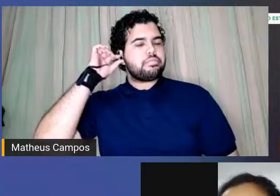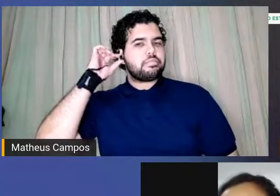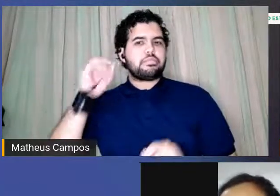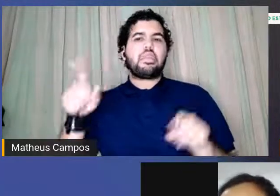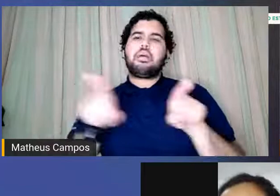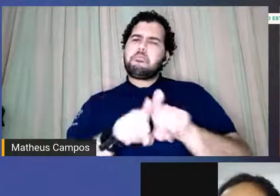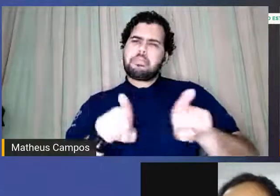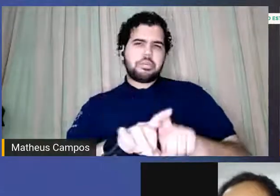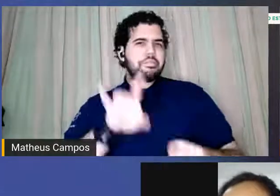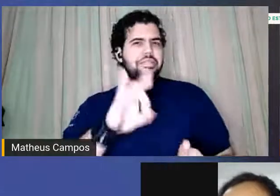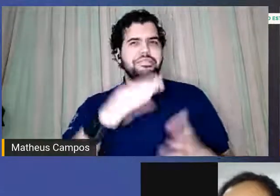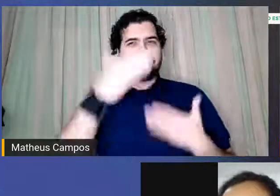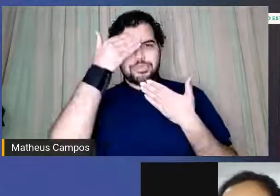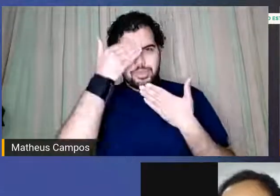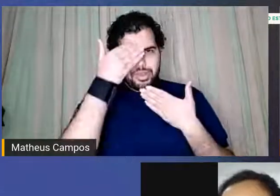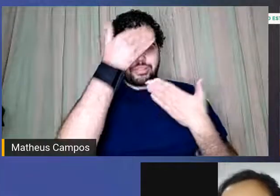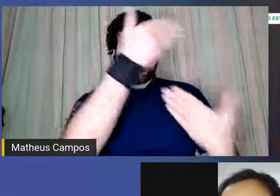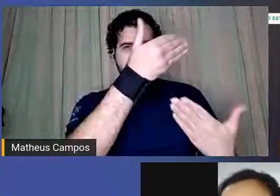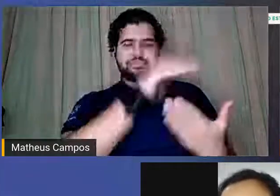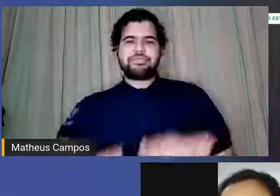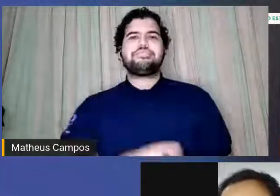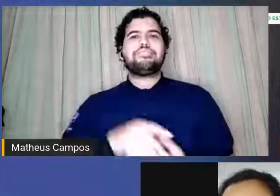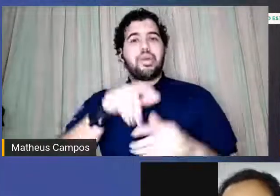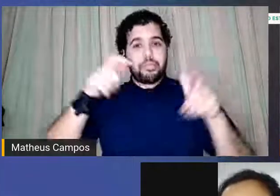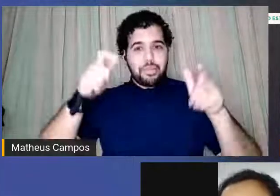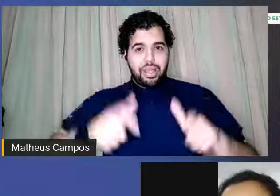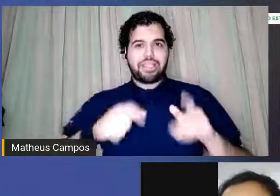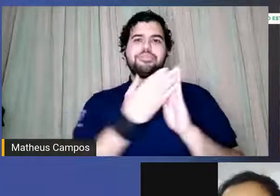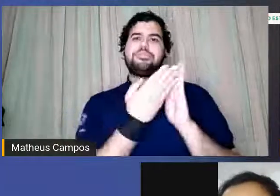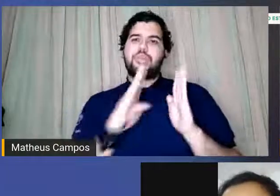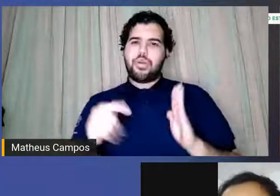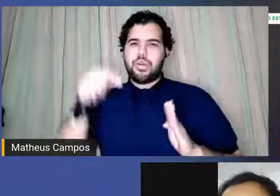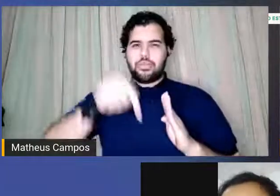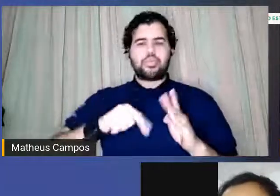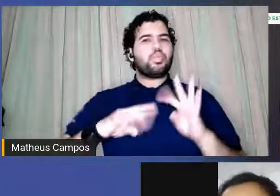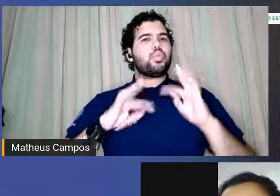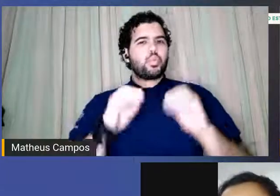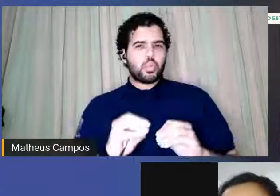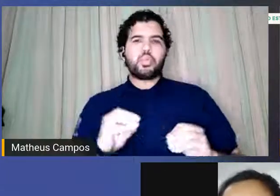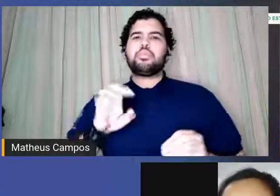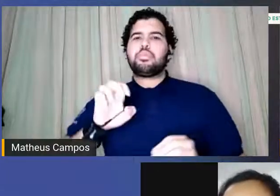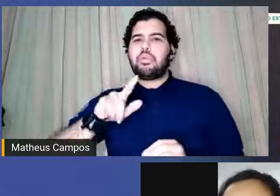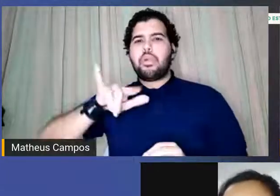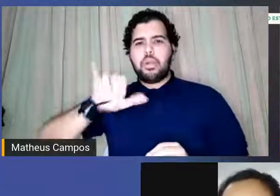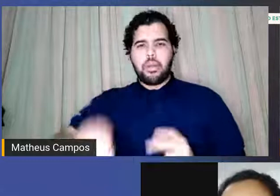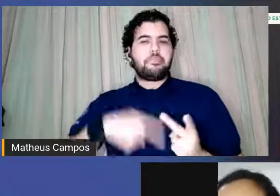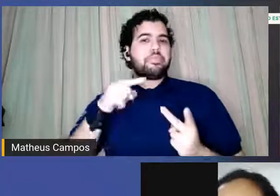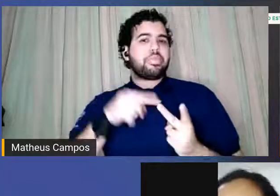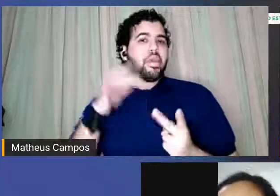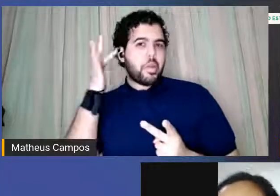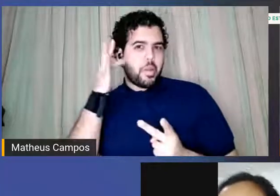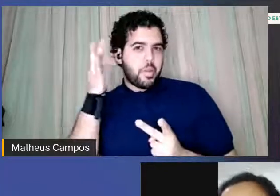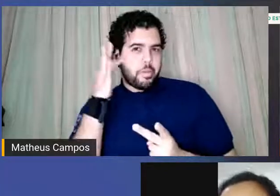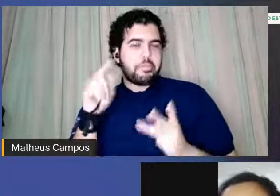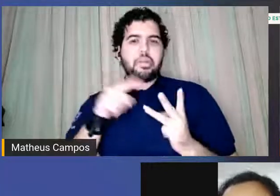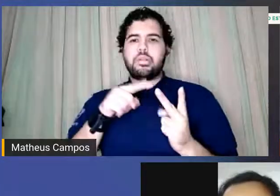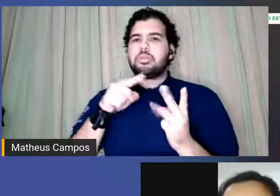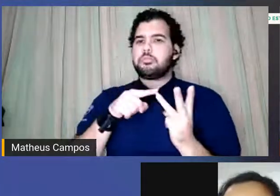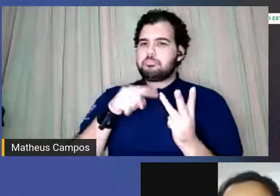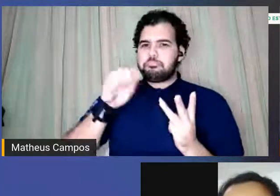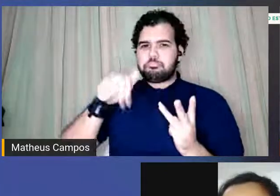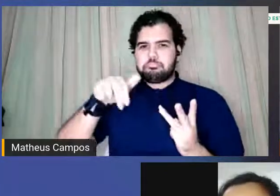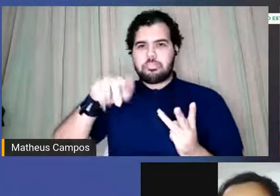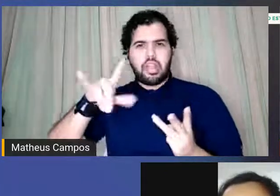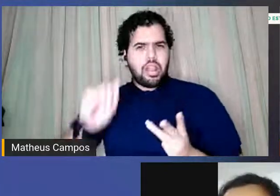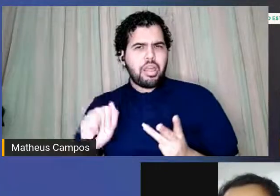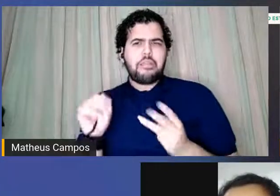agradecer ao espaço da biblioteca o equipamento Fernanda Meirelles Amanda Bessa que cuidaram com muita